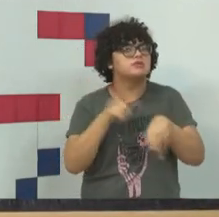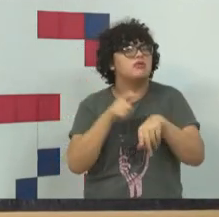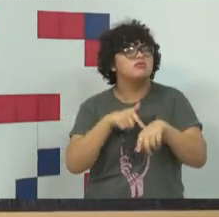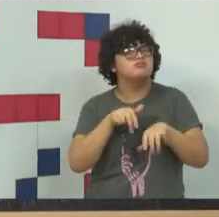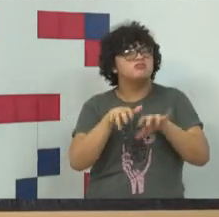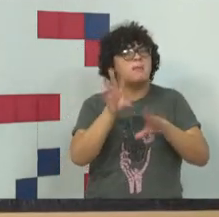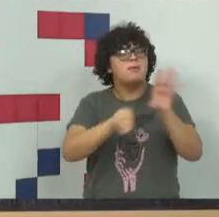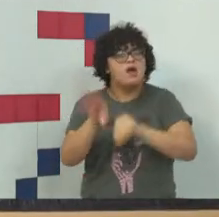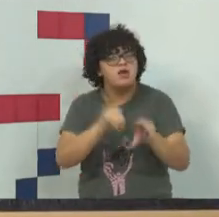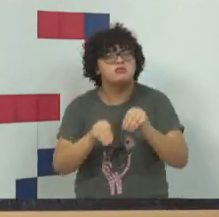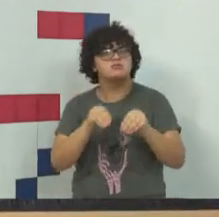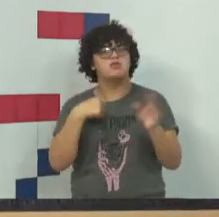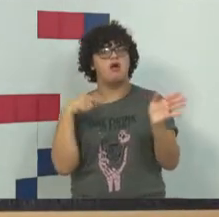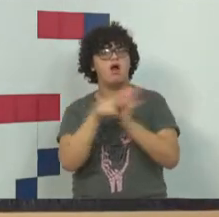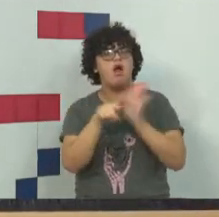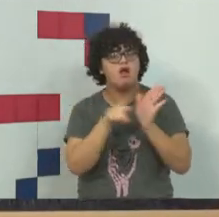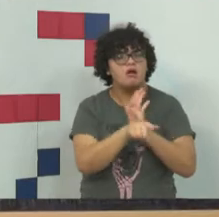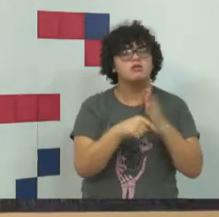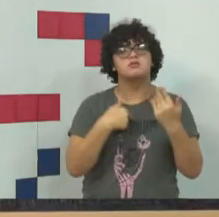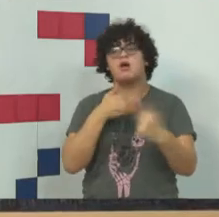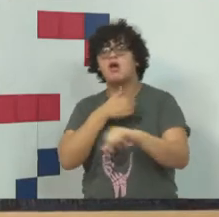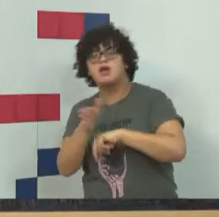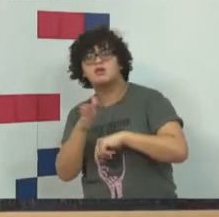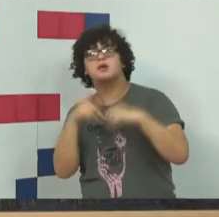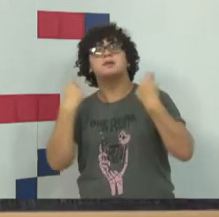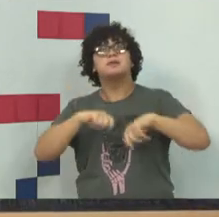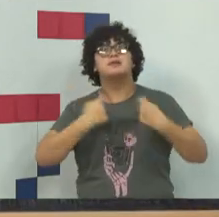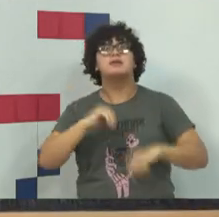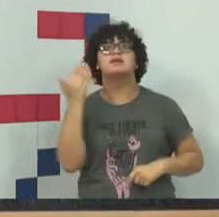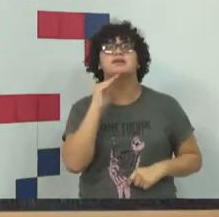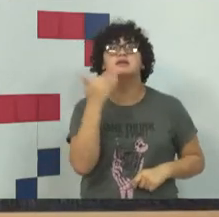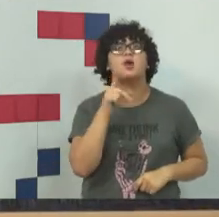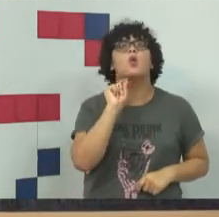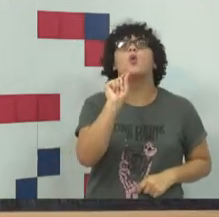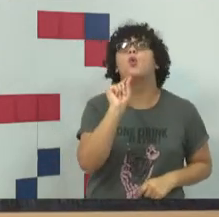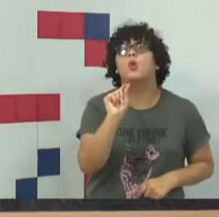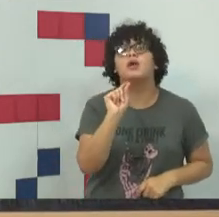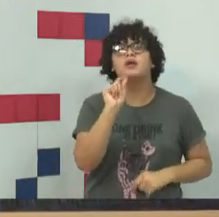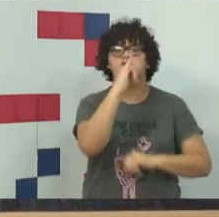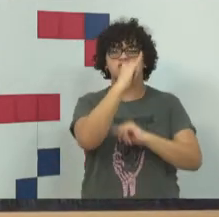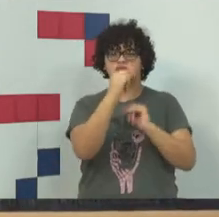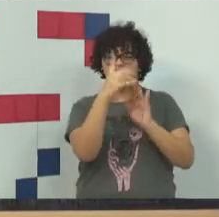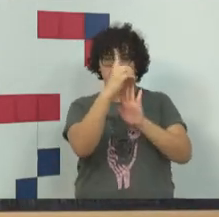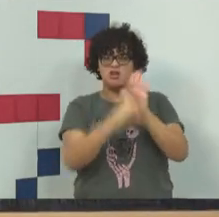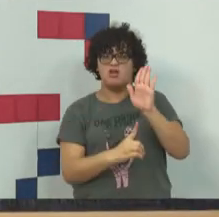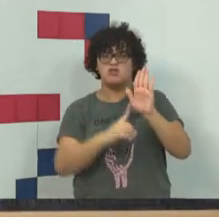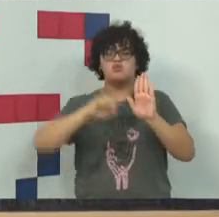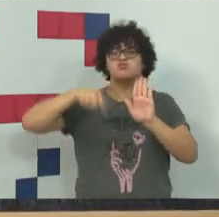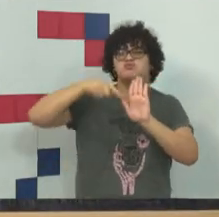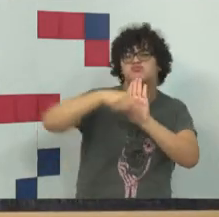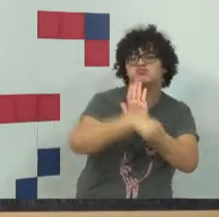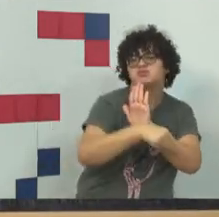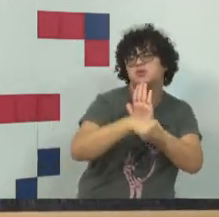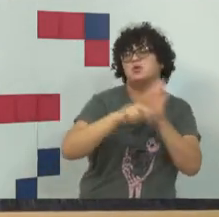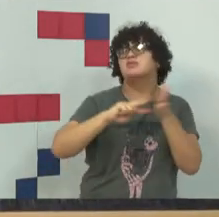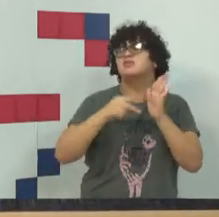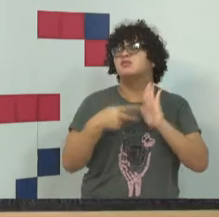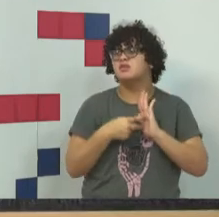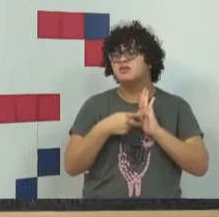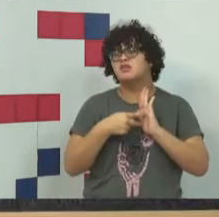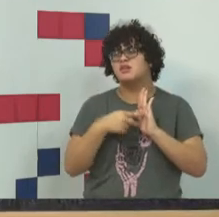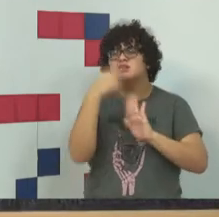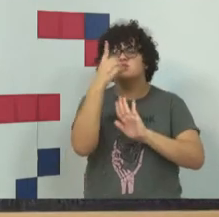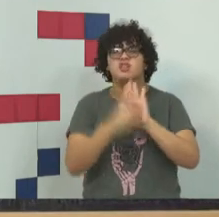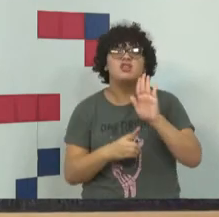si, a gente precisa entender o que são os direitos fundamentais. Os direitos